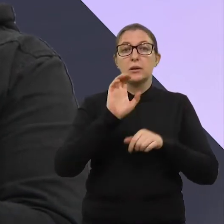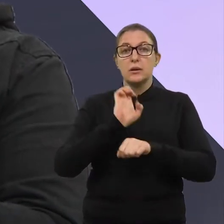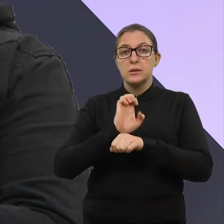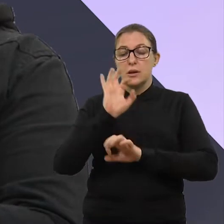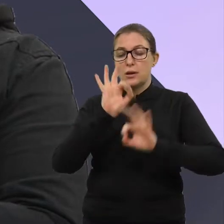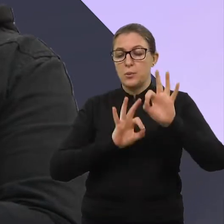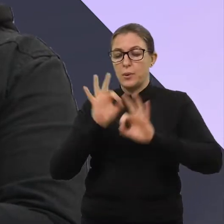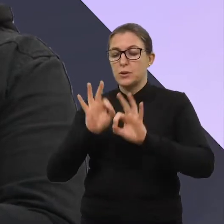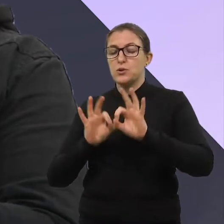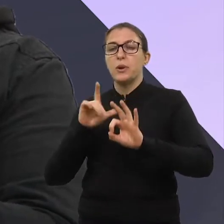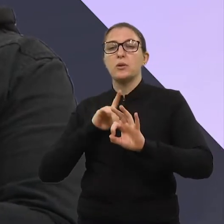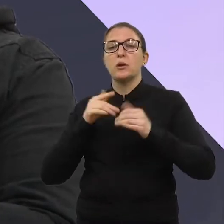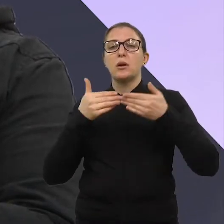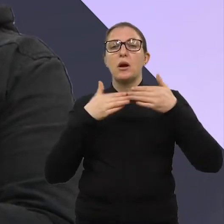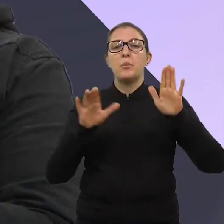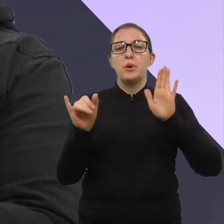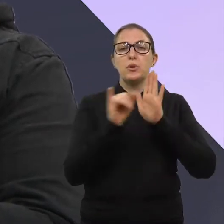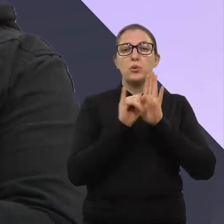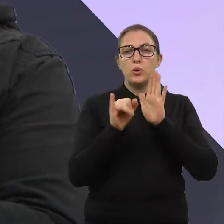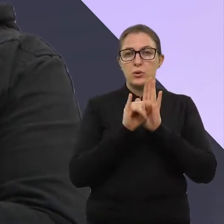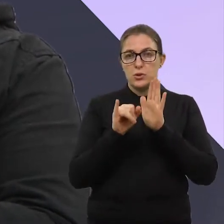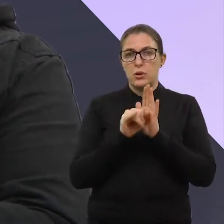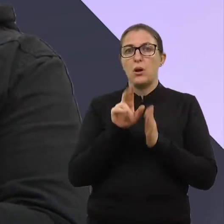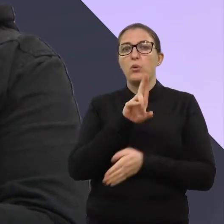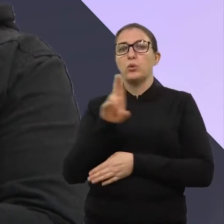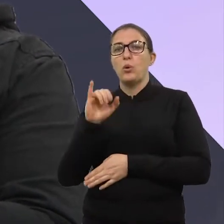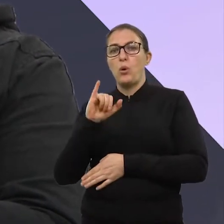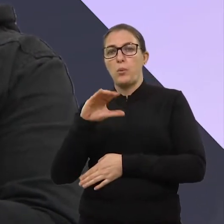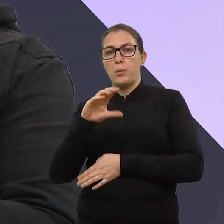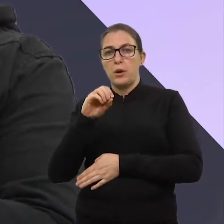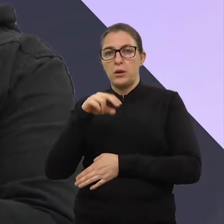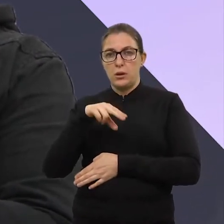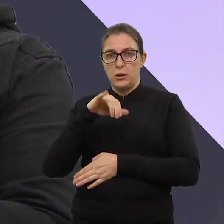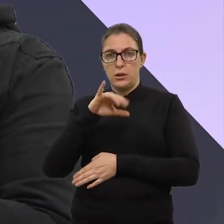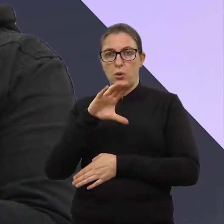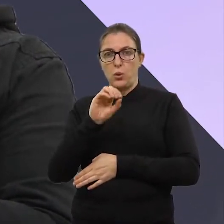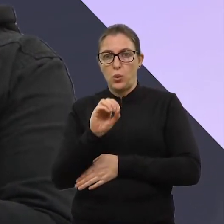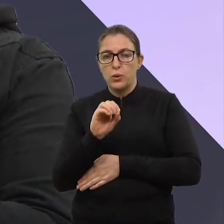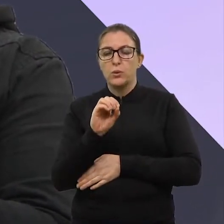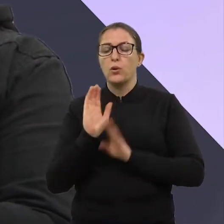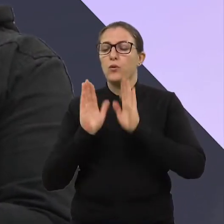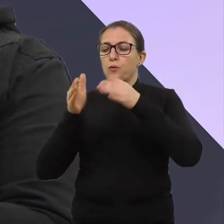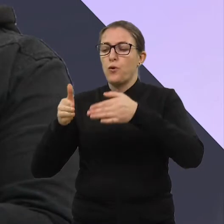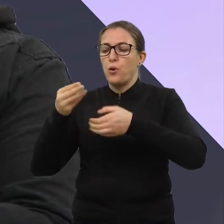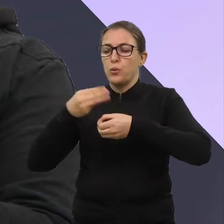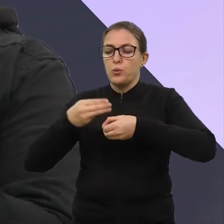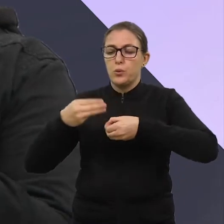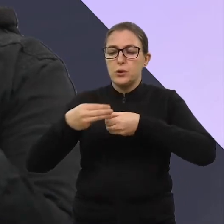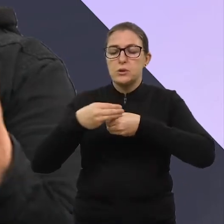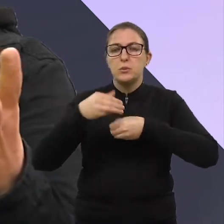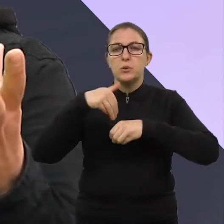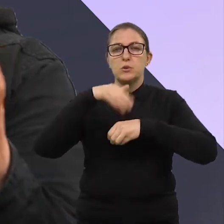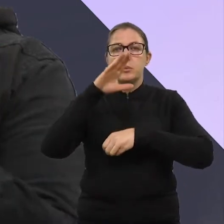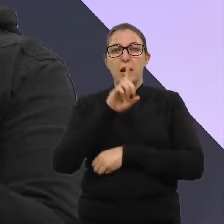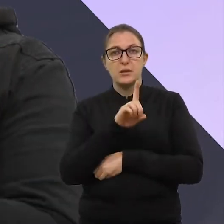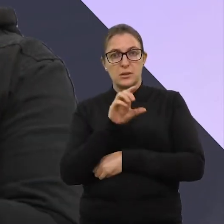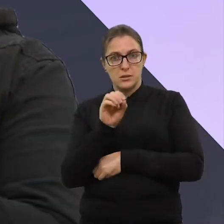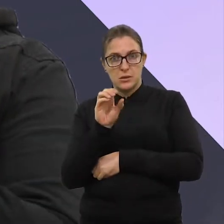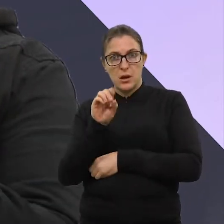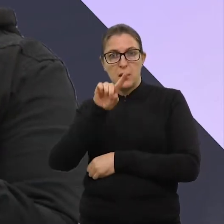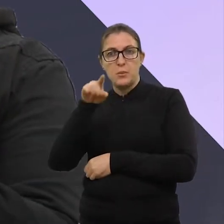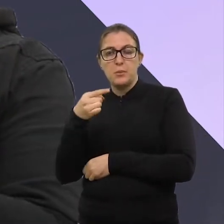Secretaria do Estado do Planejamento está lançando um edital chamado Icônicos, né? Para municípios de mais de 100 mil habitantes com essa superfície,